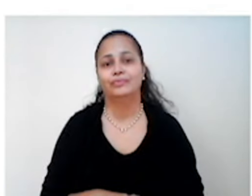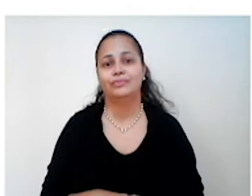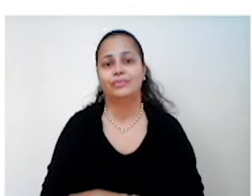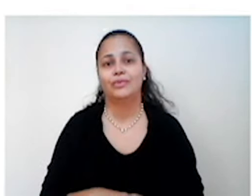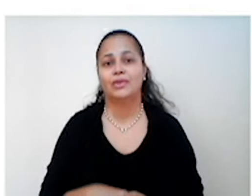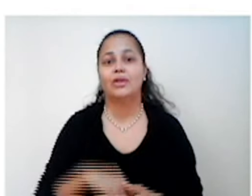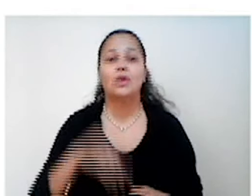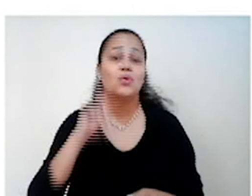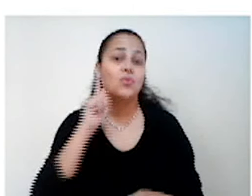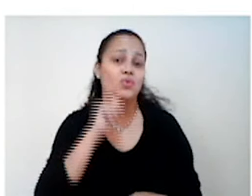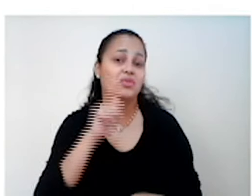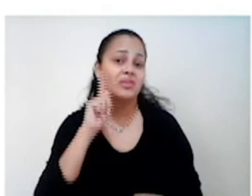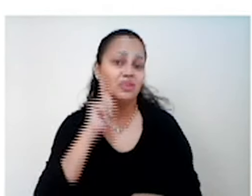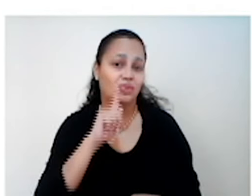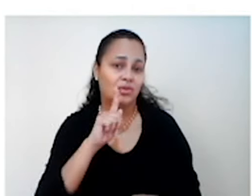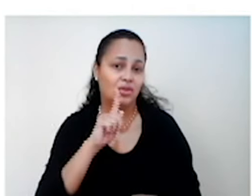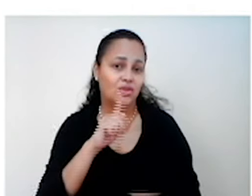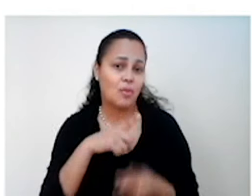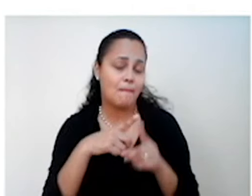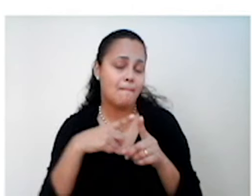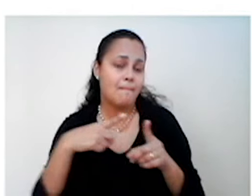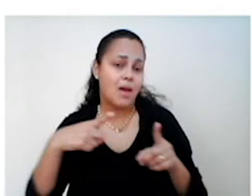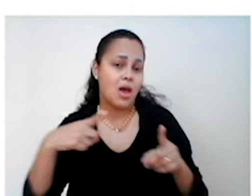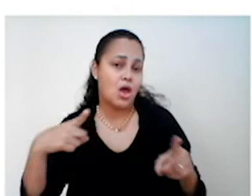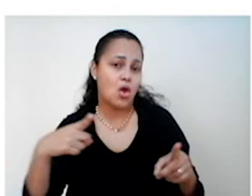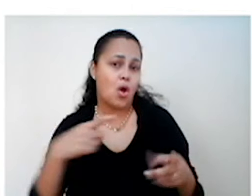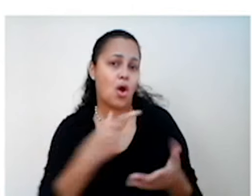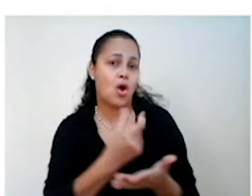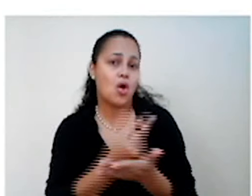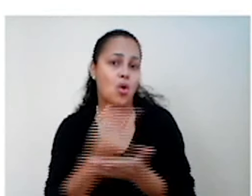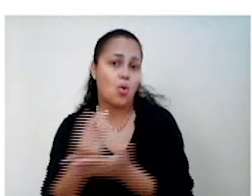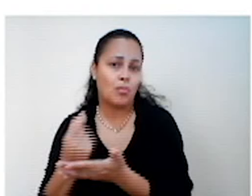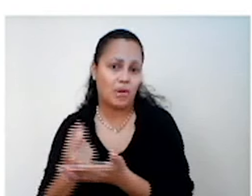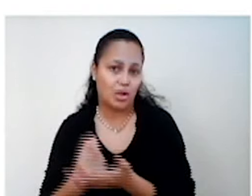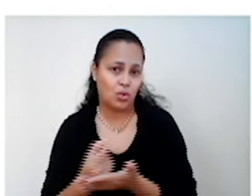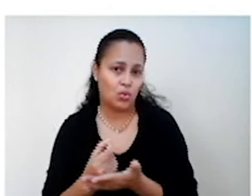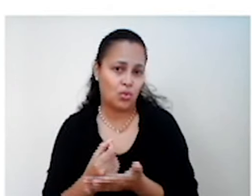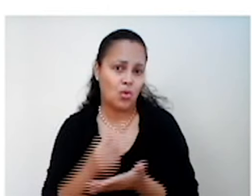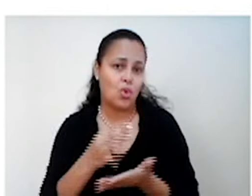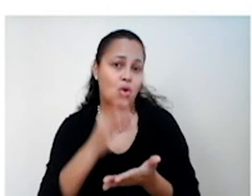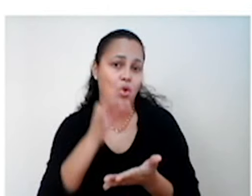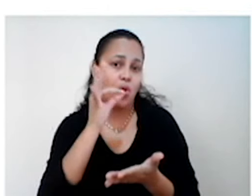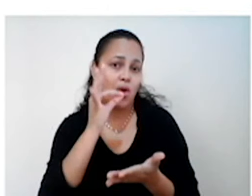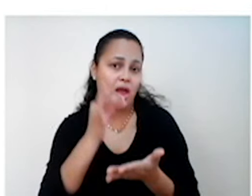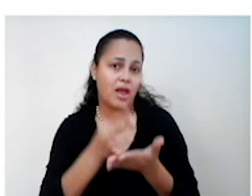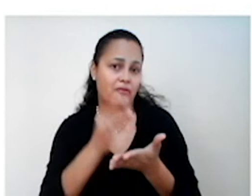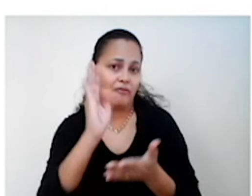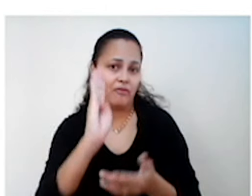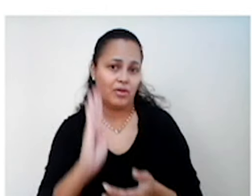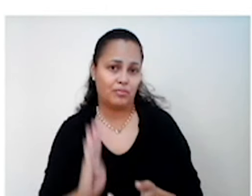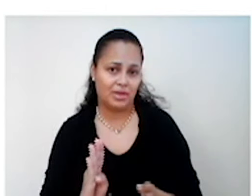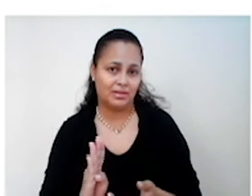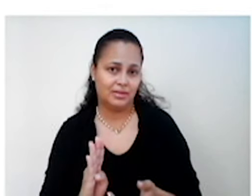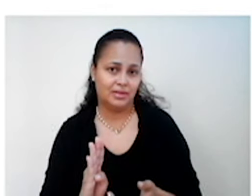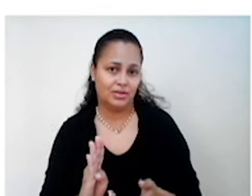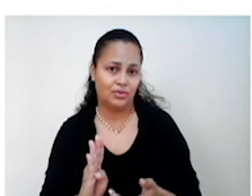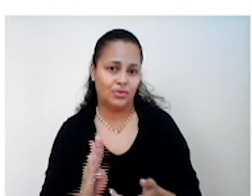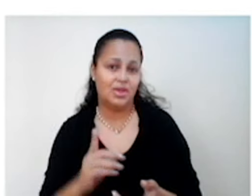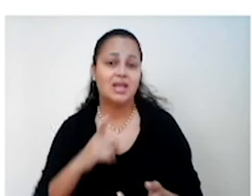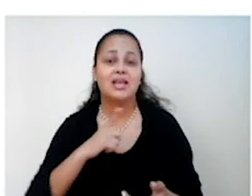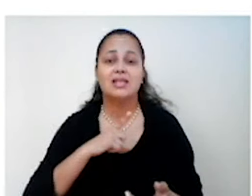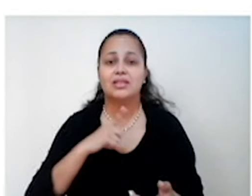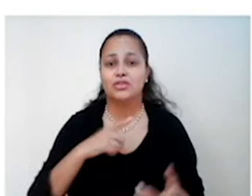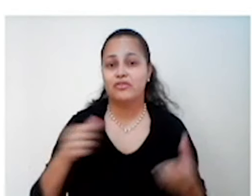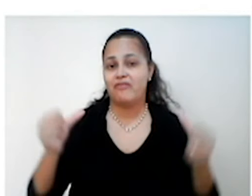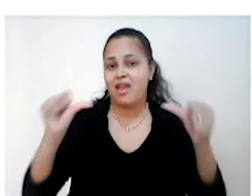Os Estados Unidos, pessoal, eram os maiores compradores do café brasileiro. E se você está numa crise, vamos